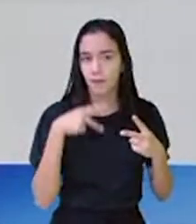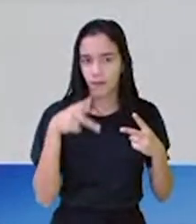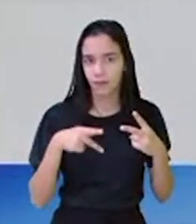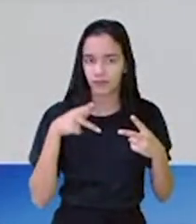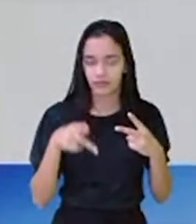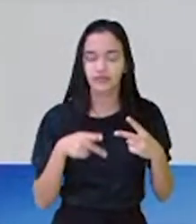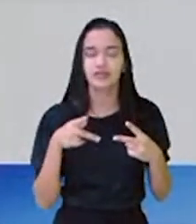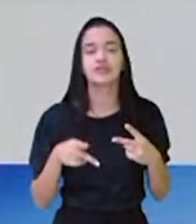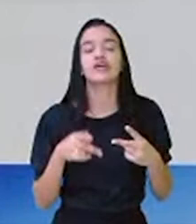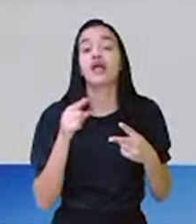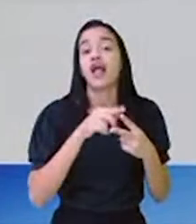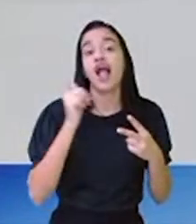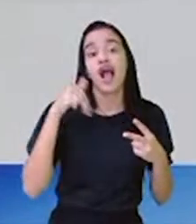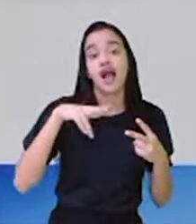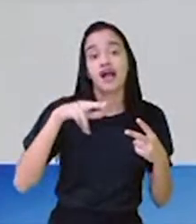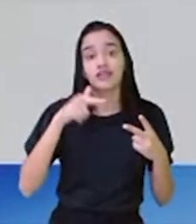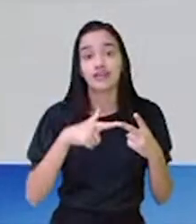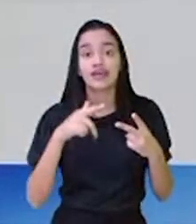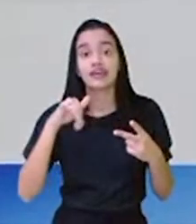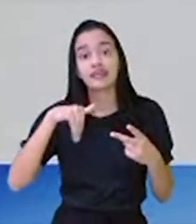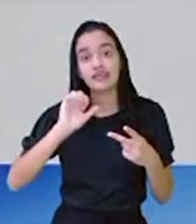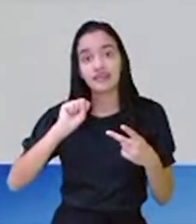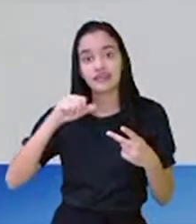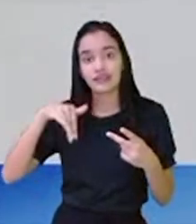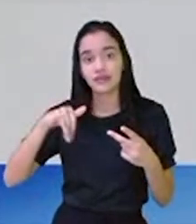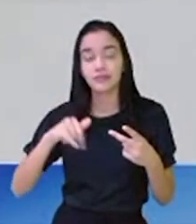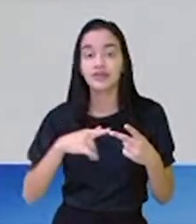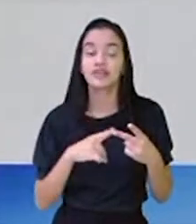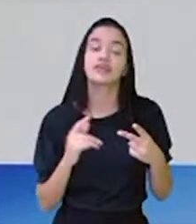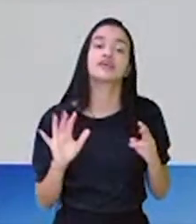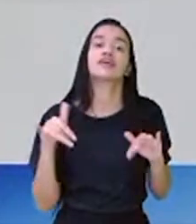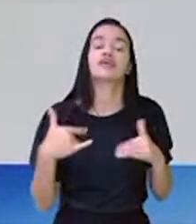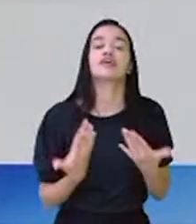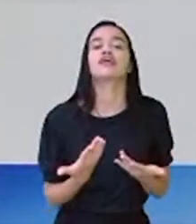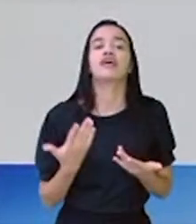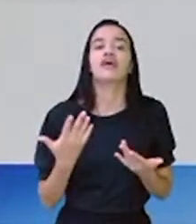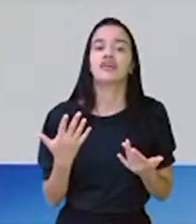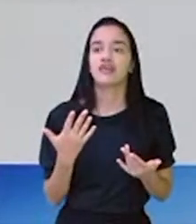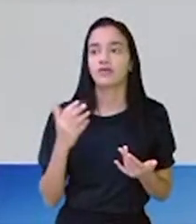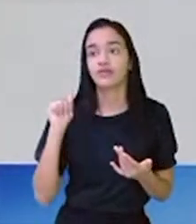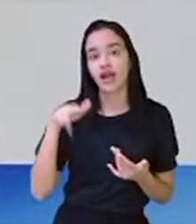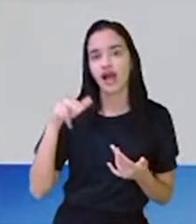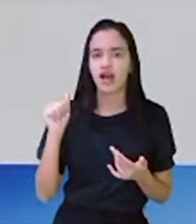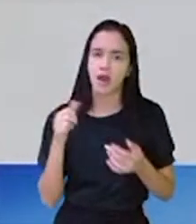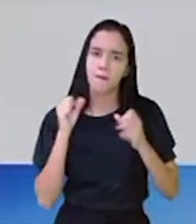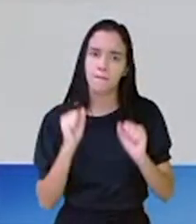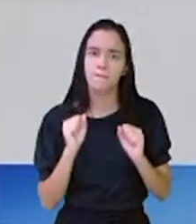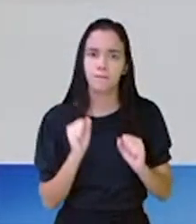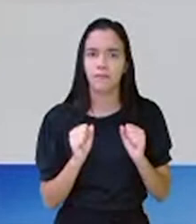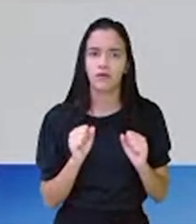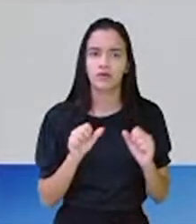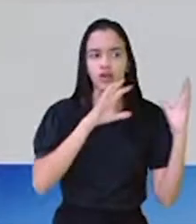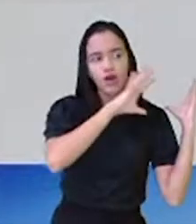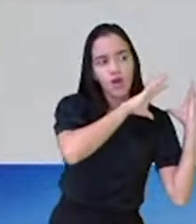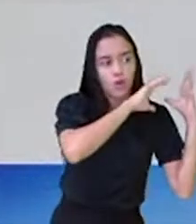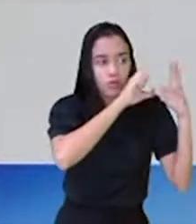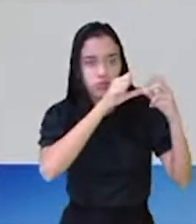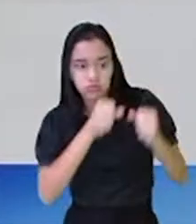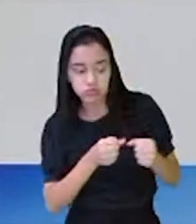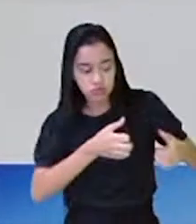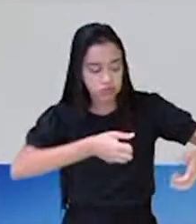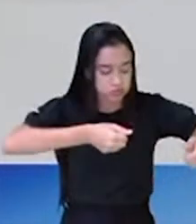Um pela Ana e o outro pela Yasmin. Pois é. Um que era o da Ana, você pode repetir, por favor? Saco